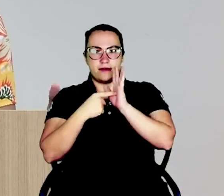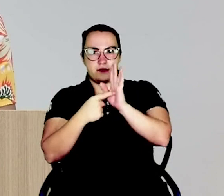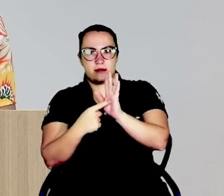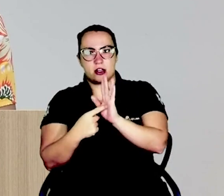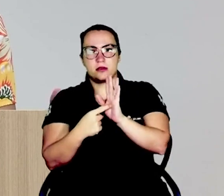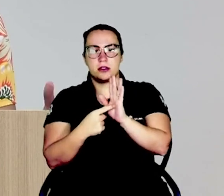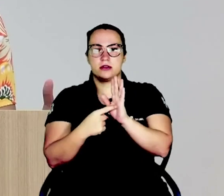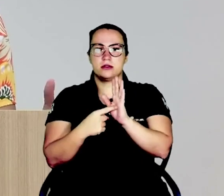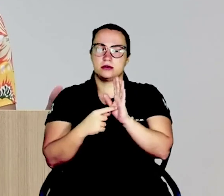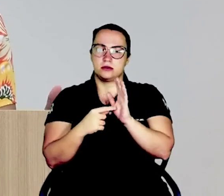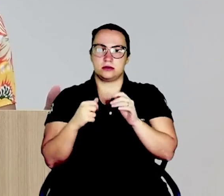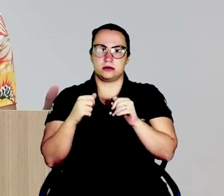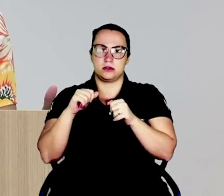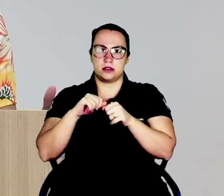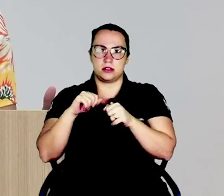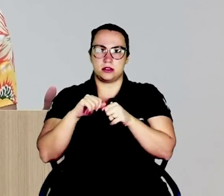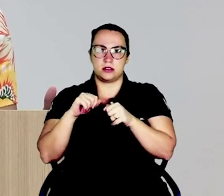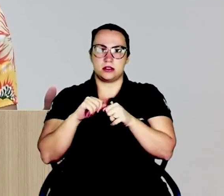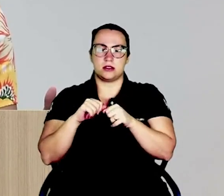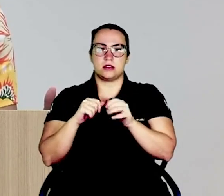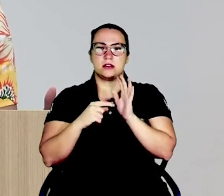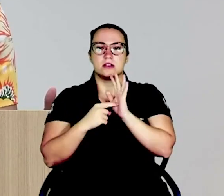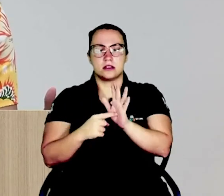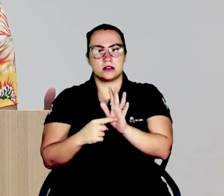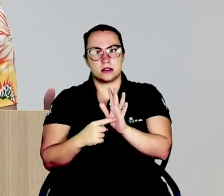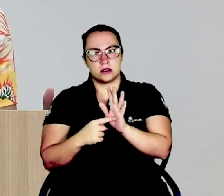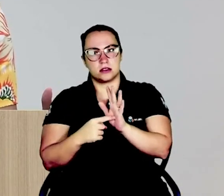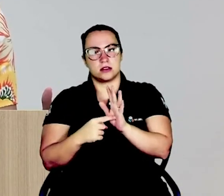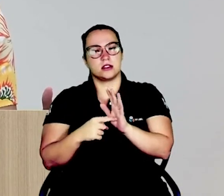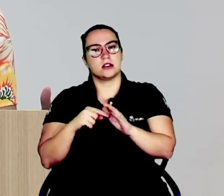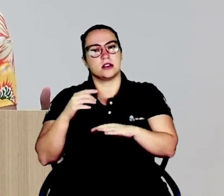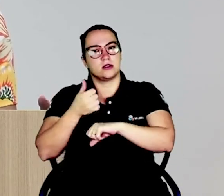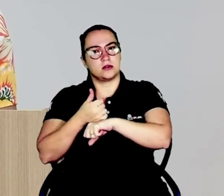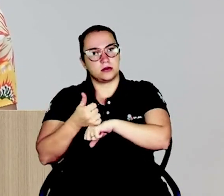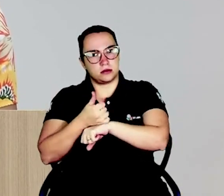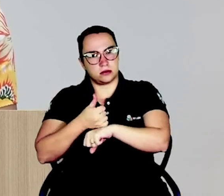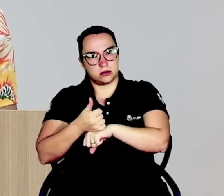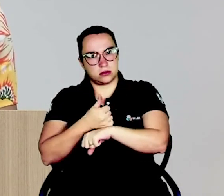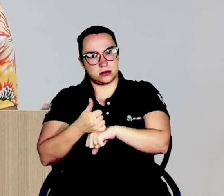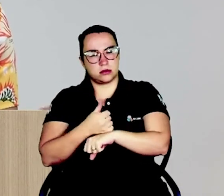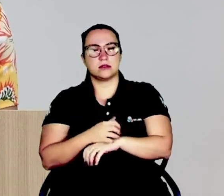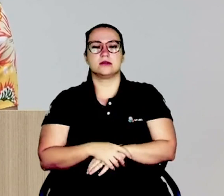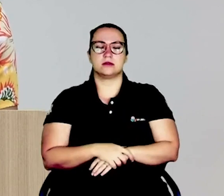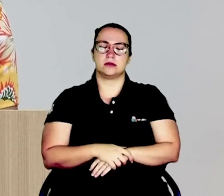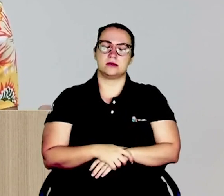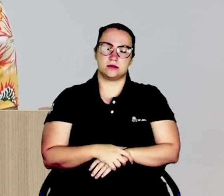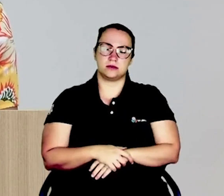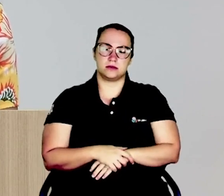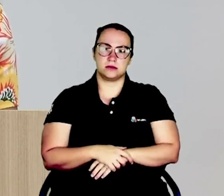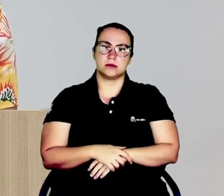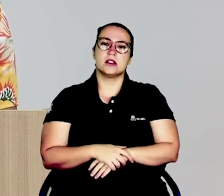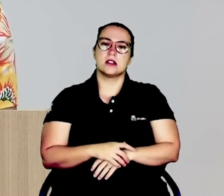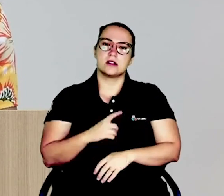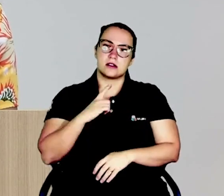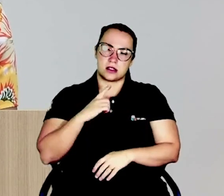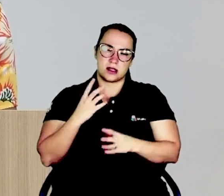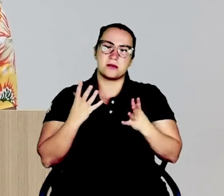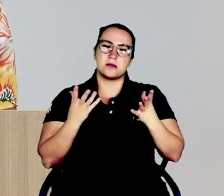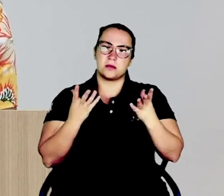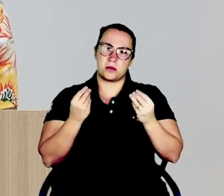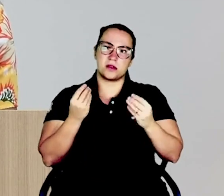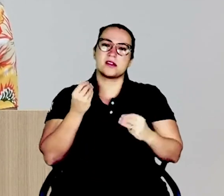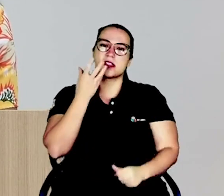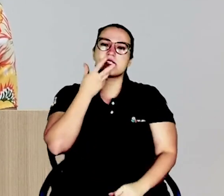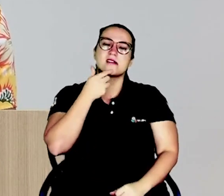fizéssemos, então, a colocação aqui do profissional para atender lá. Visto que há muitos casos de crianças